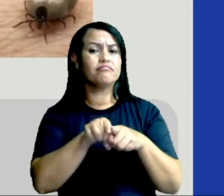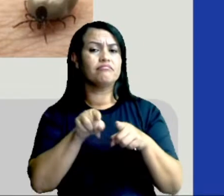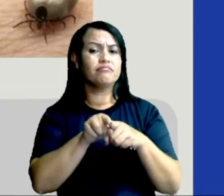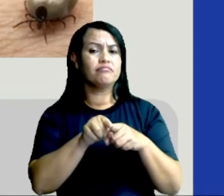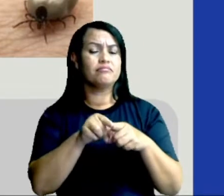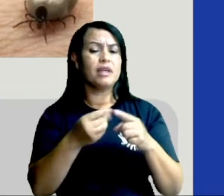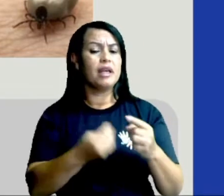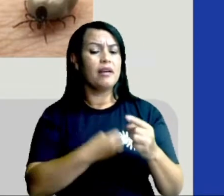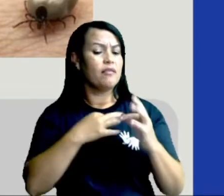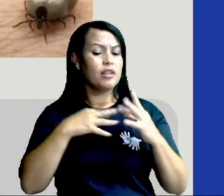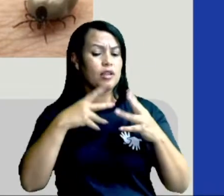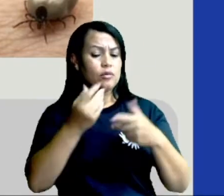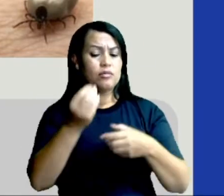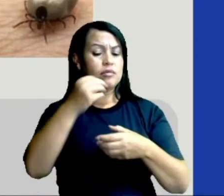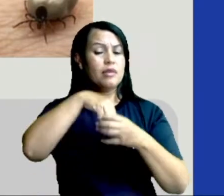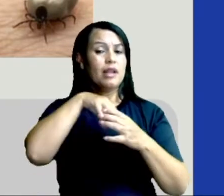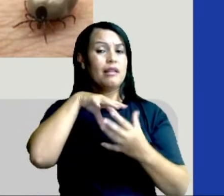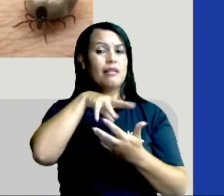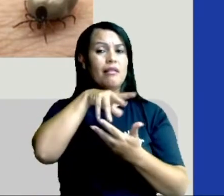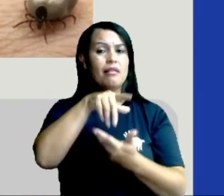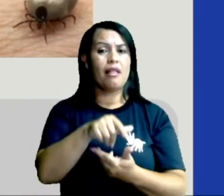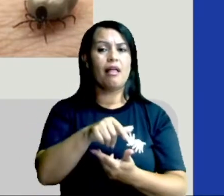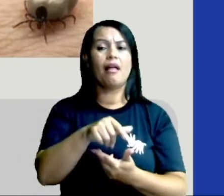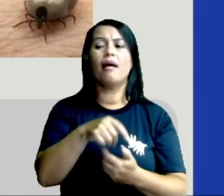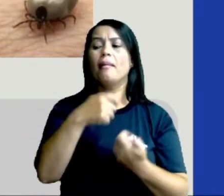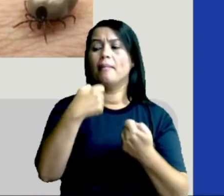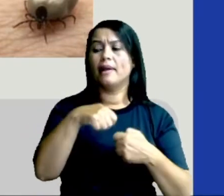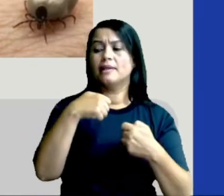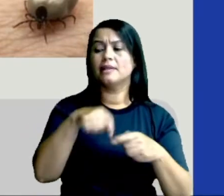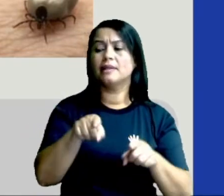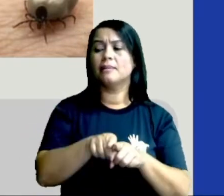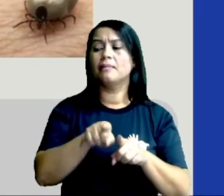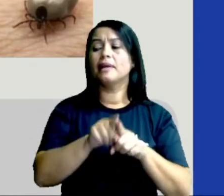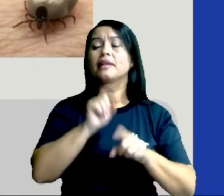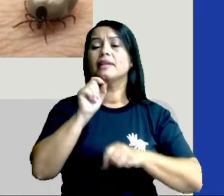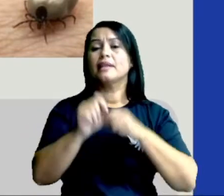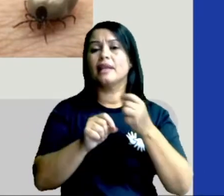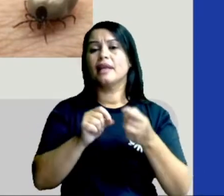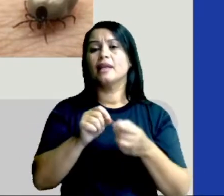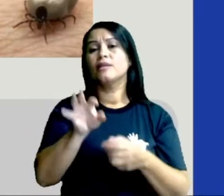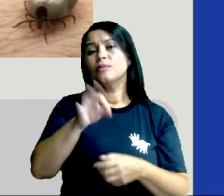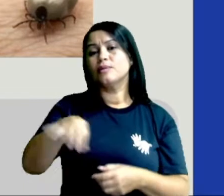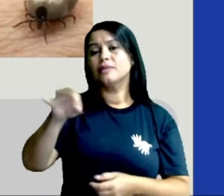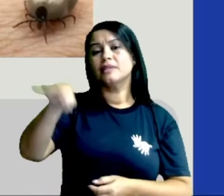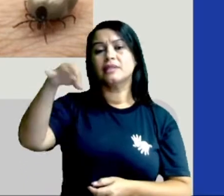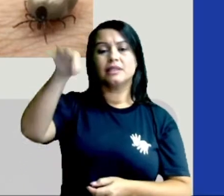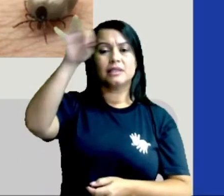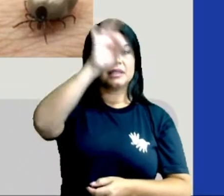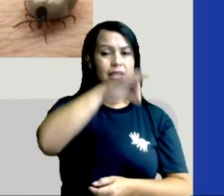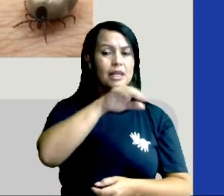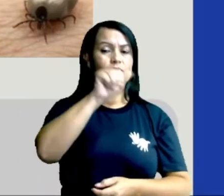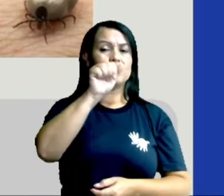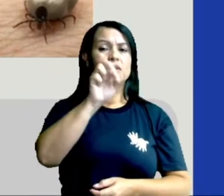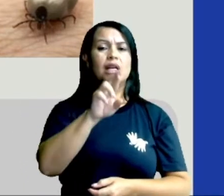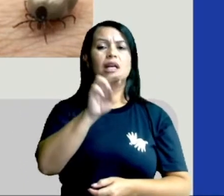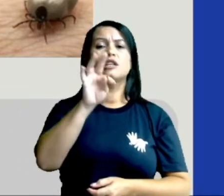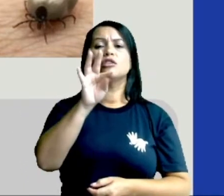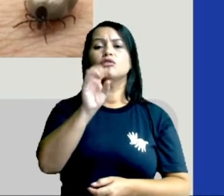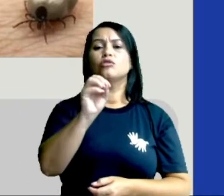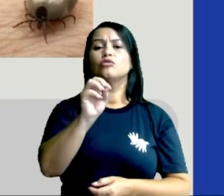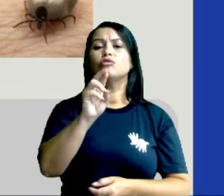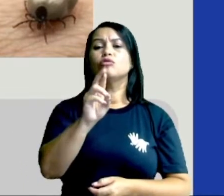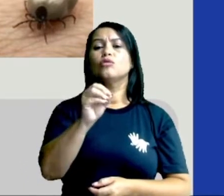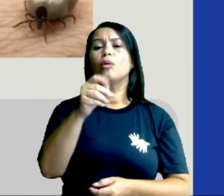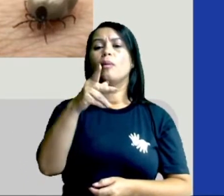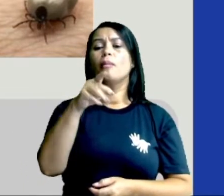na Terra depende, direta ou indiretamente, dos insetos, desses artrópodes, não só os